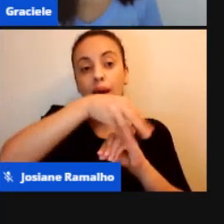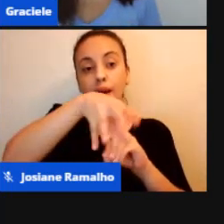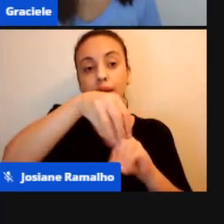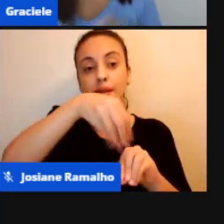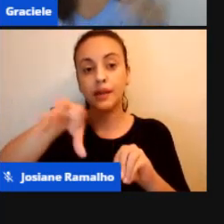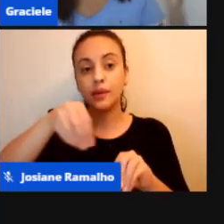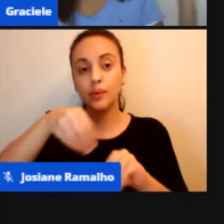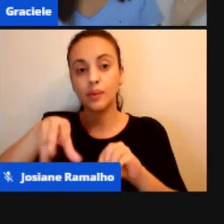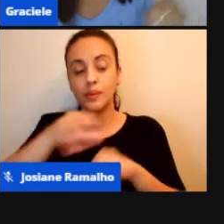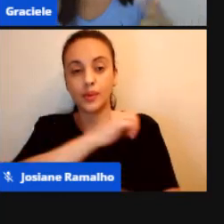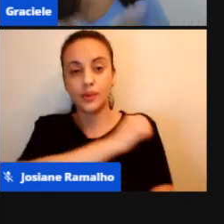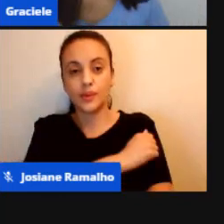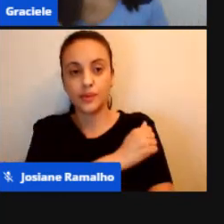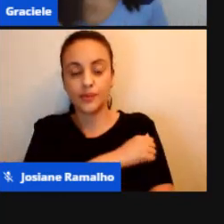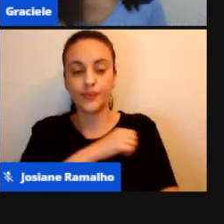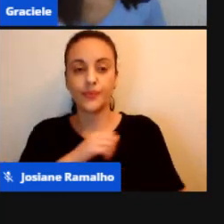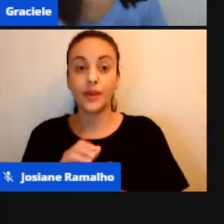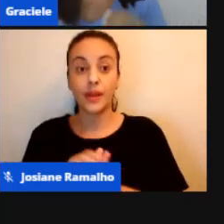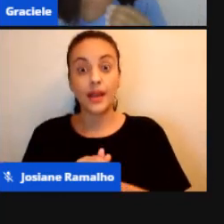vai ter aquela sua